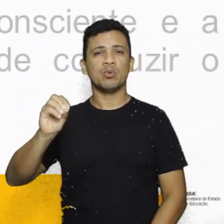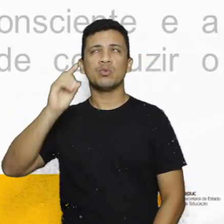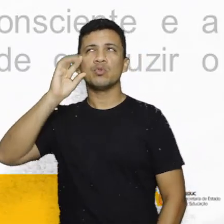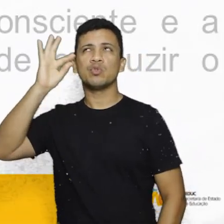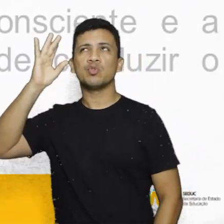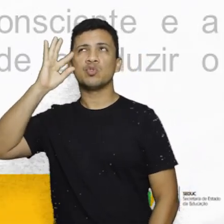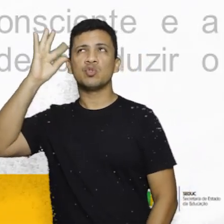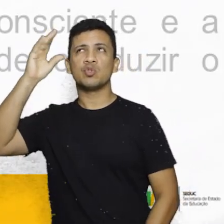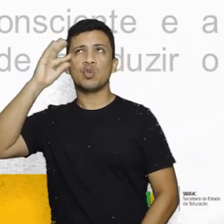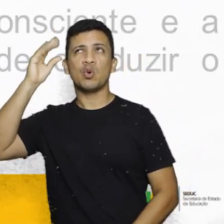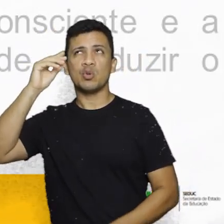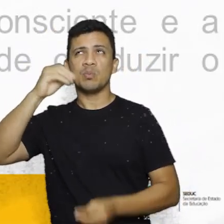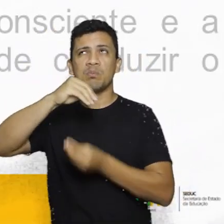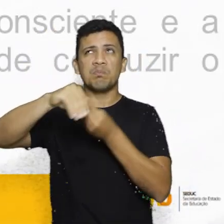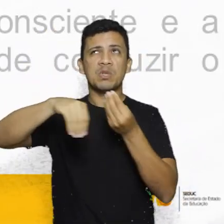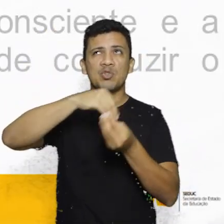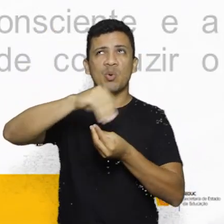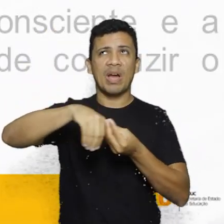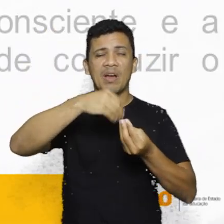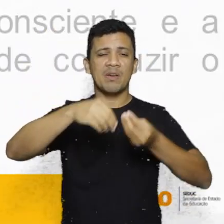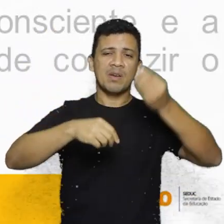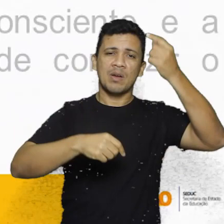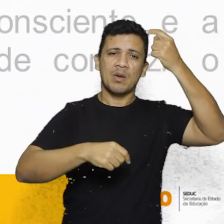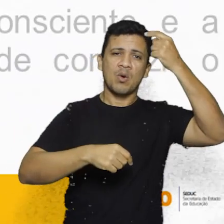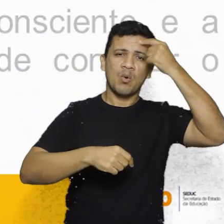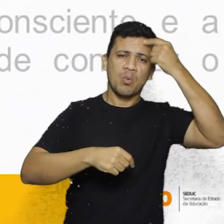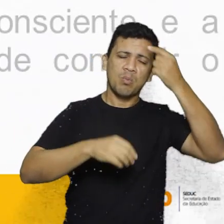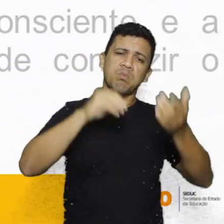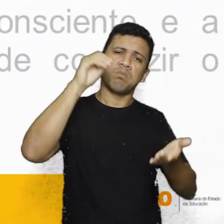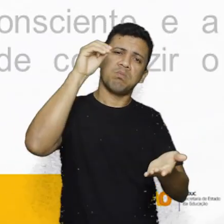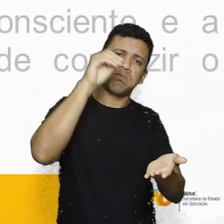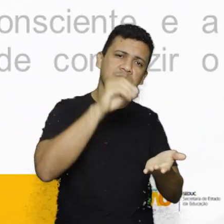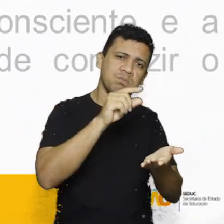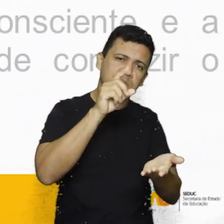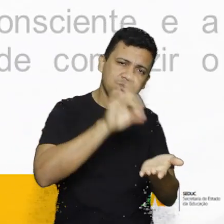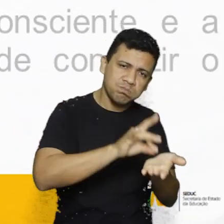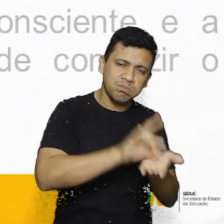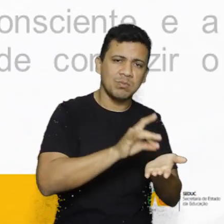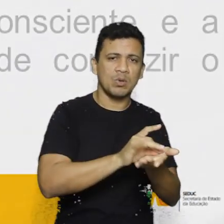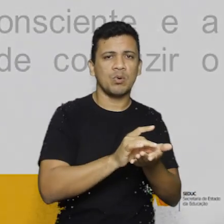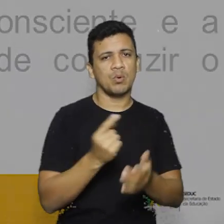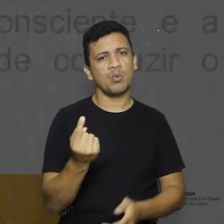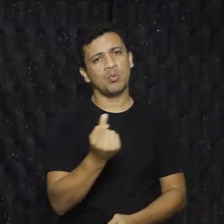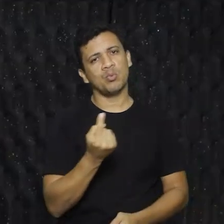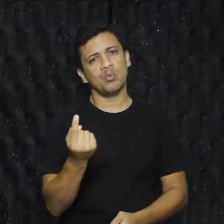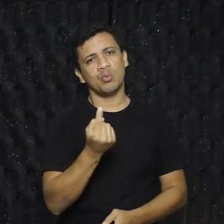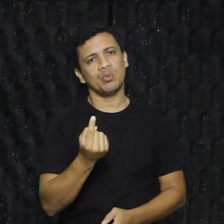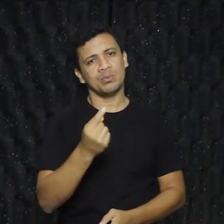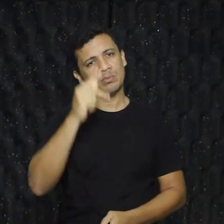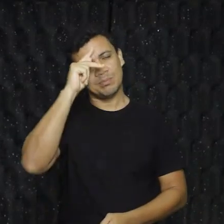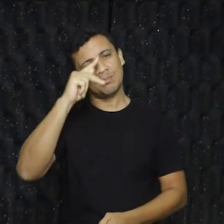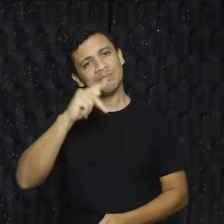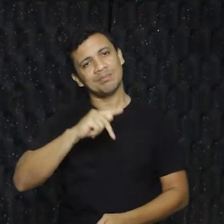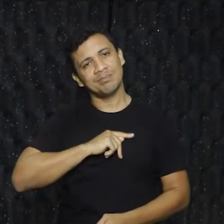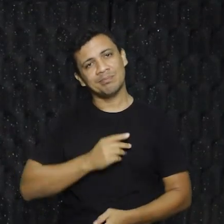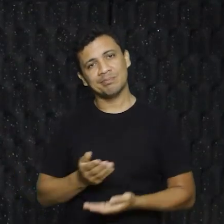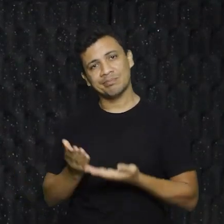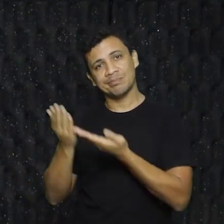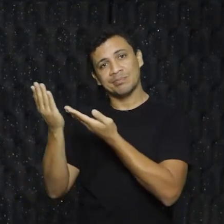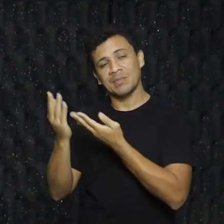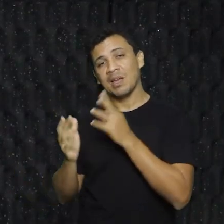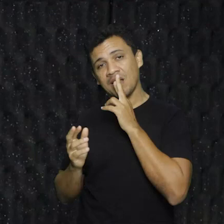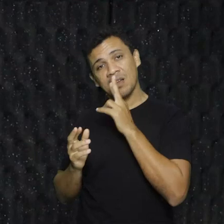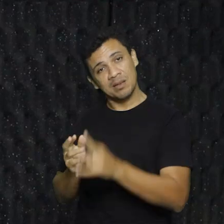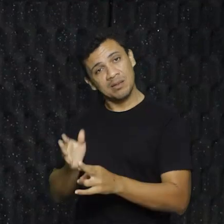realidade, e inconsciente como um universo único e pessoal. Pronto. Eu fui direto para a resposta, por quê? Porque eu já dei essa